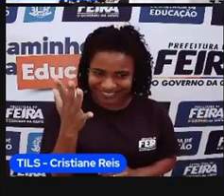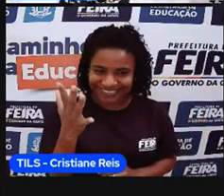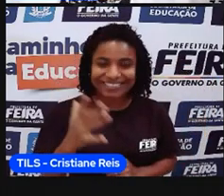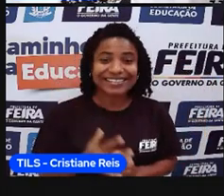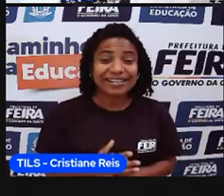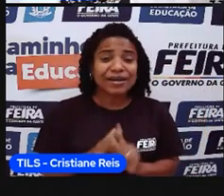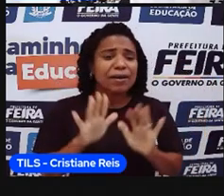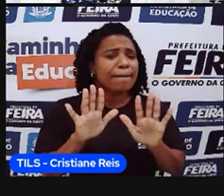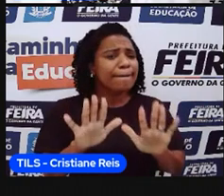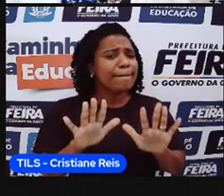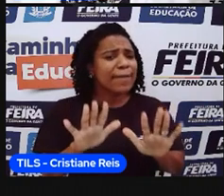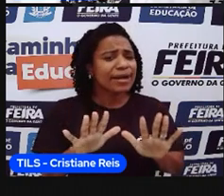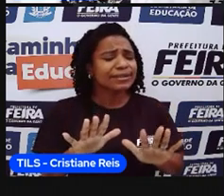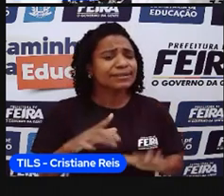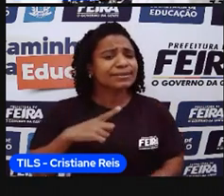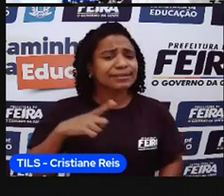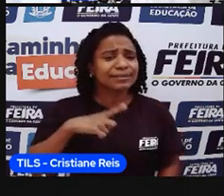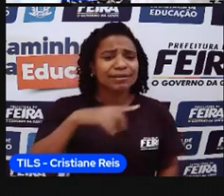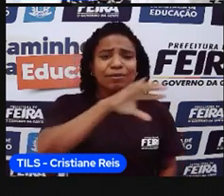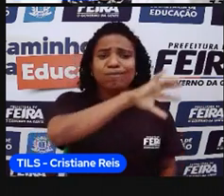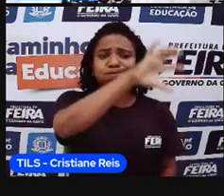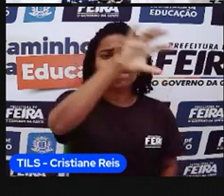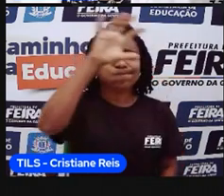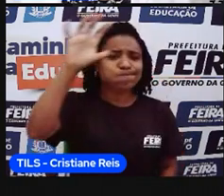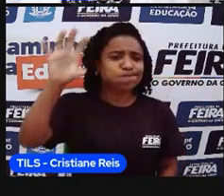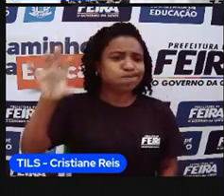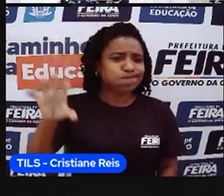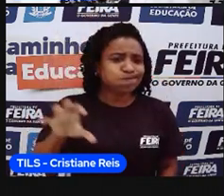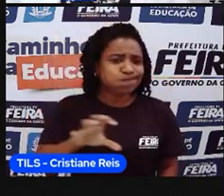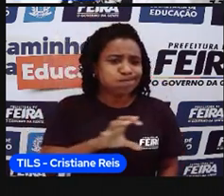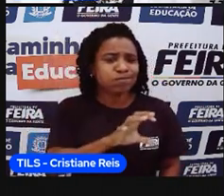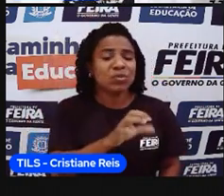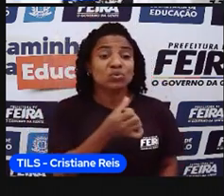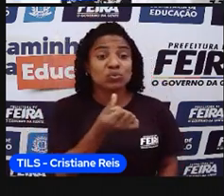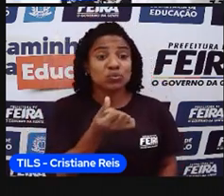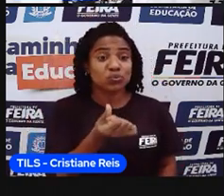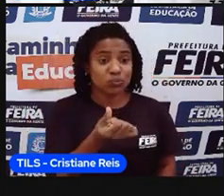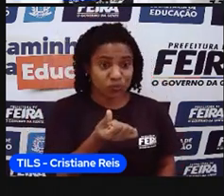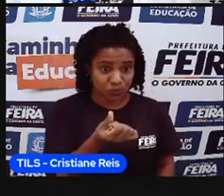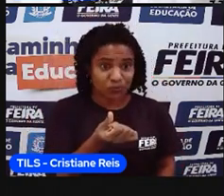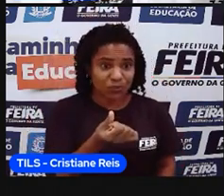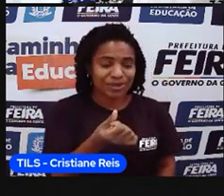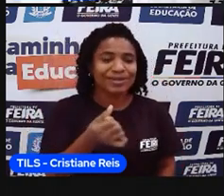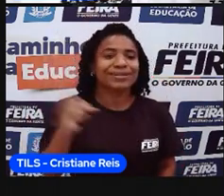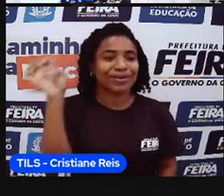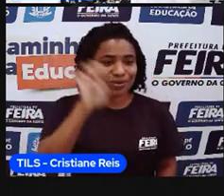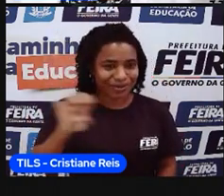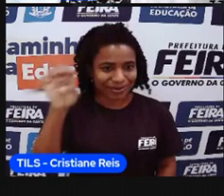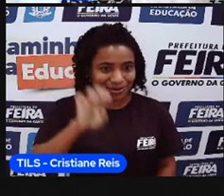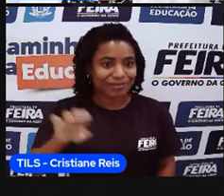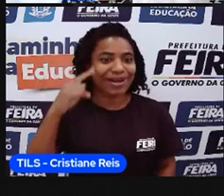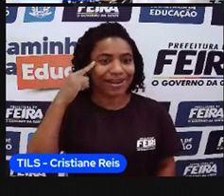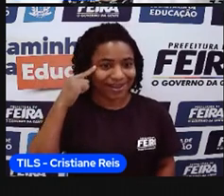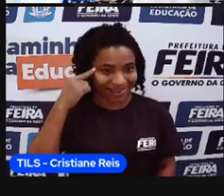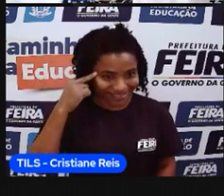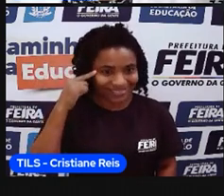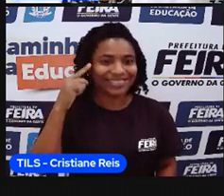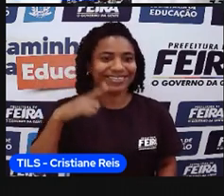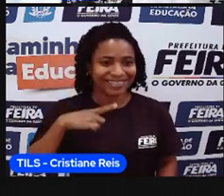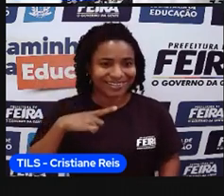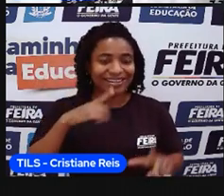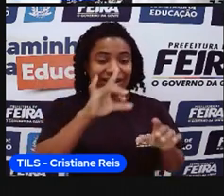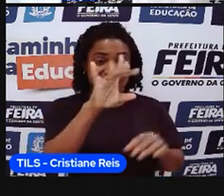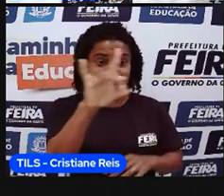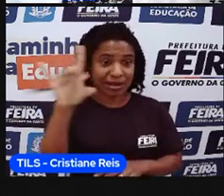aos continentes, né, nós sabemos que nós temos seis continentes, só relembrando, né, a Europa, a Ásia, África, a Oceania, Antártida